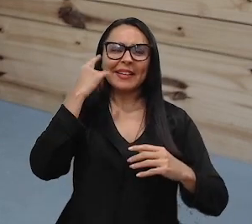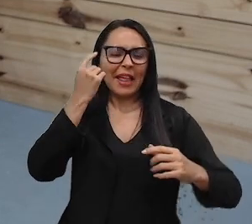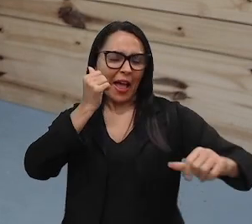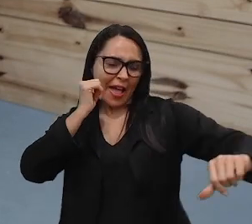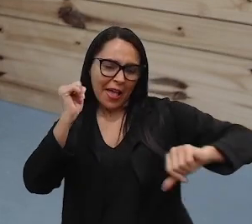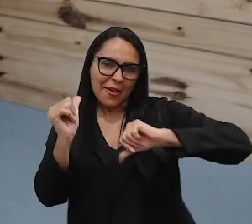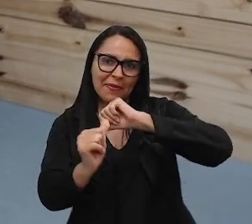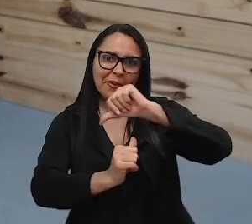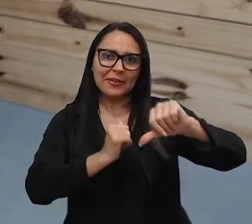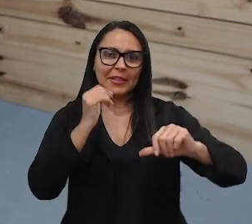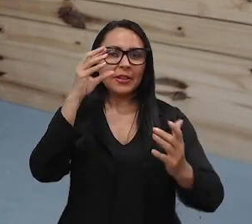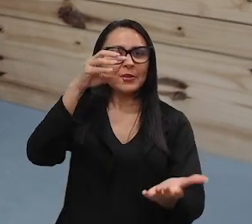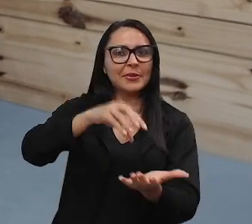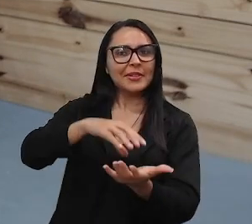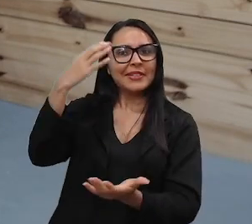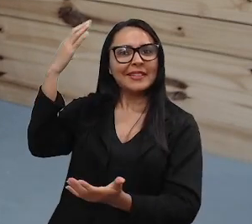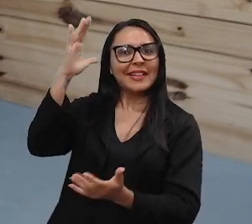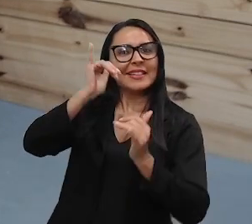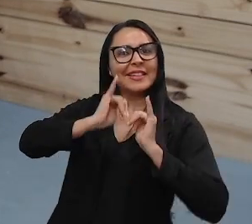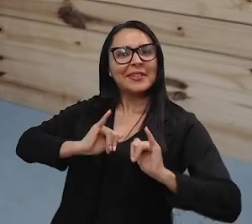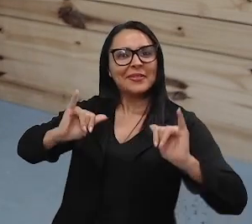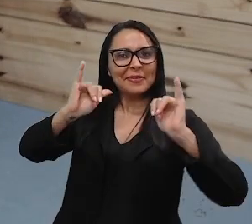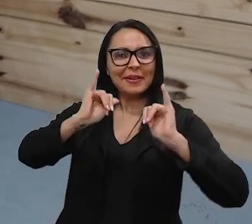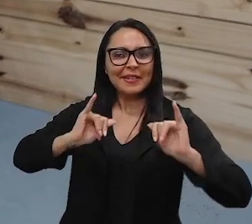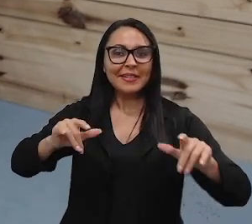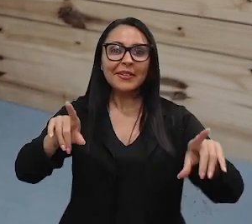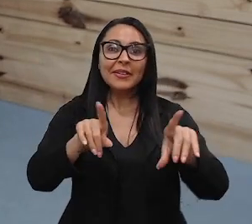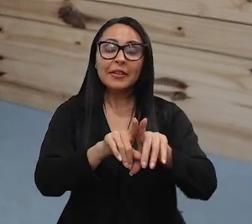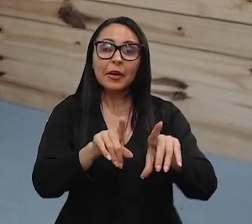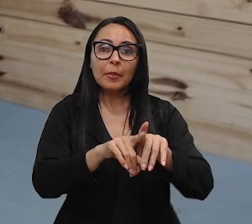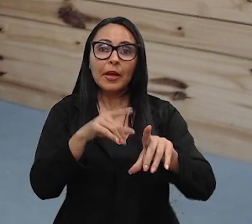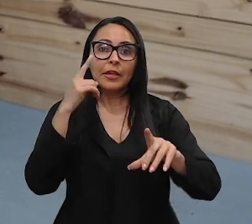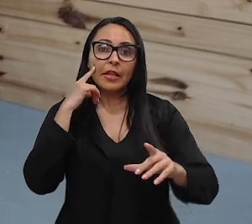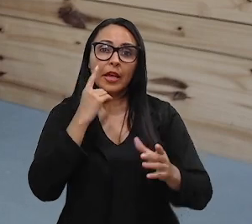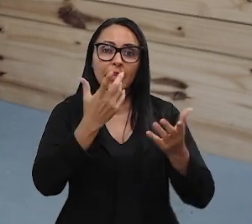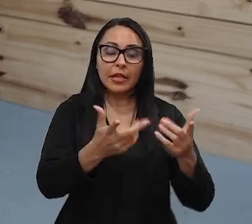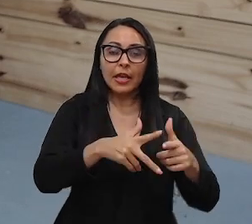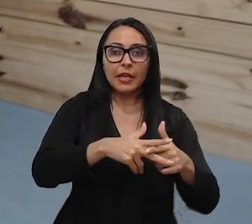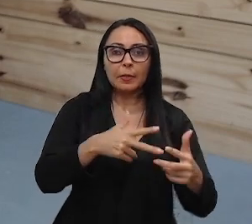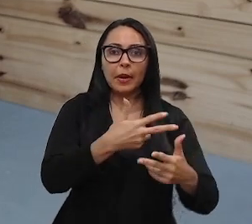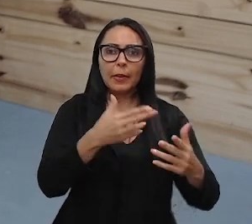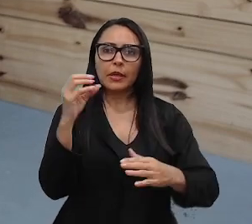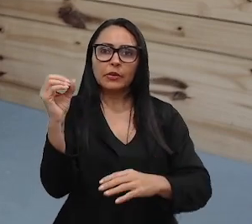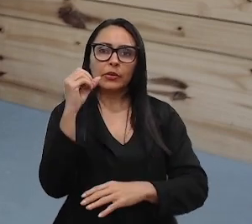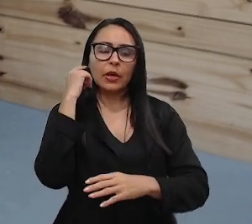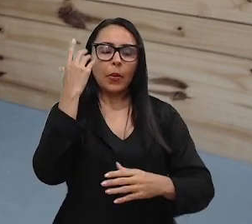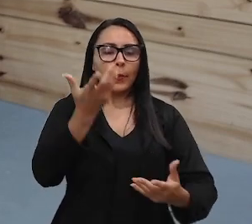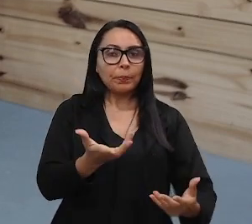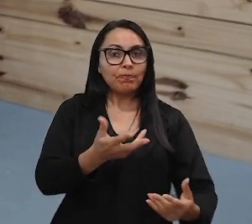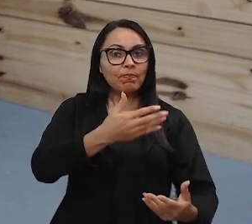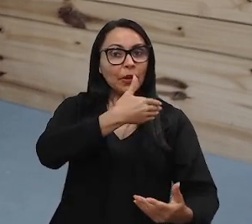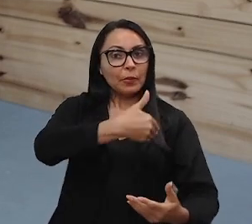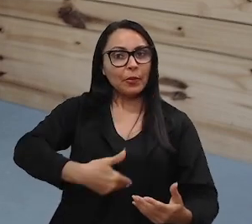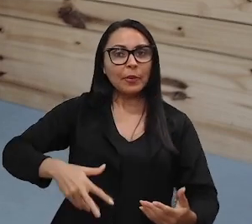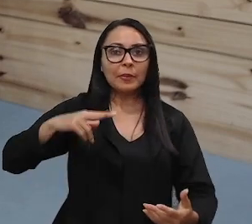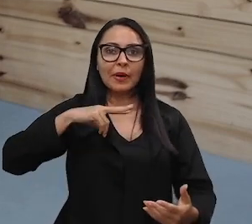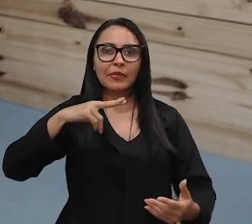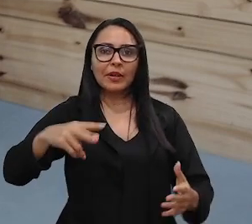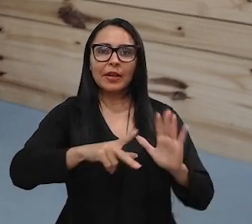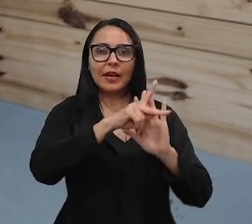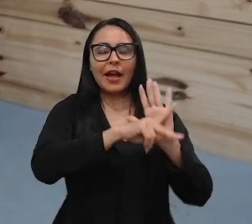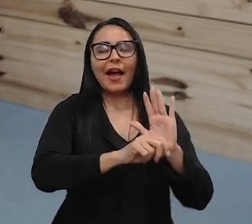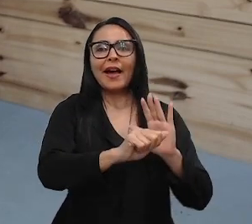aqui no setor de ciência da informação e também em equipamentos sociais públicos e privados, que é o projeto